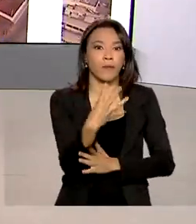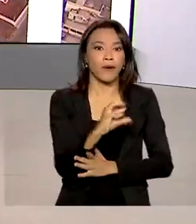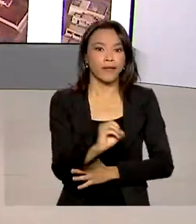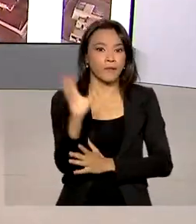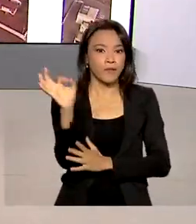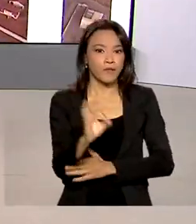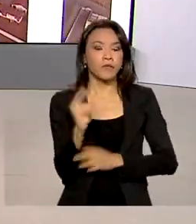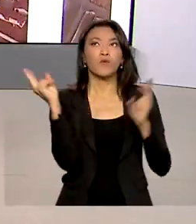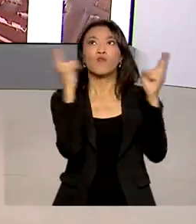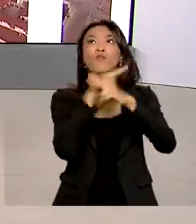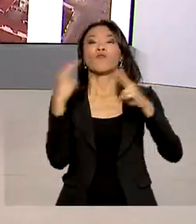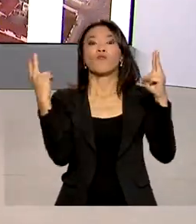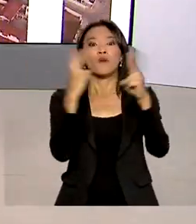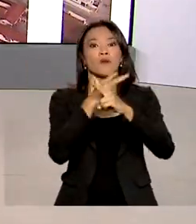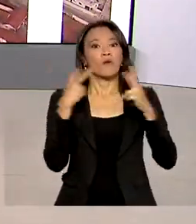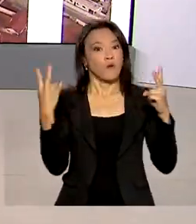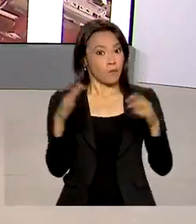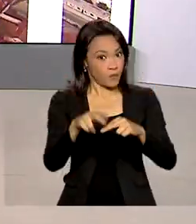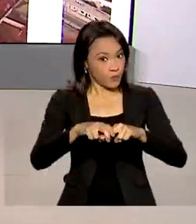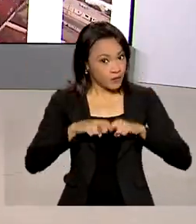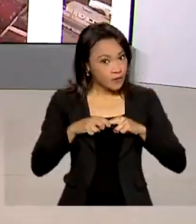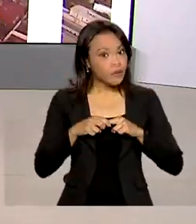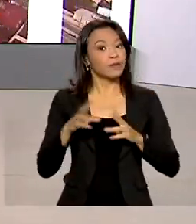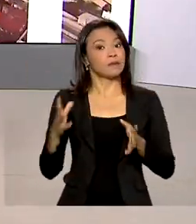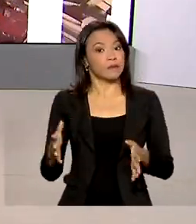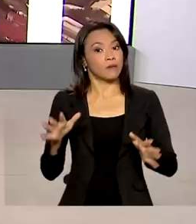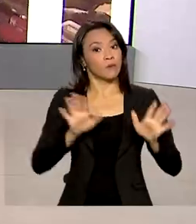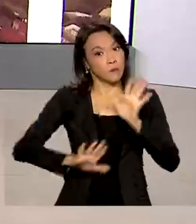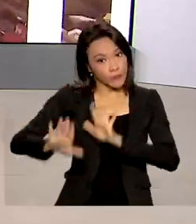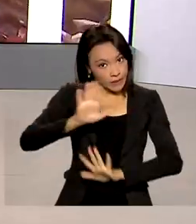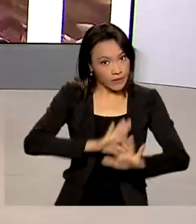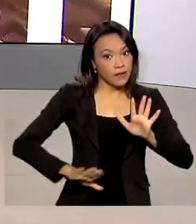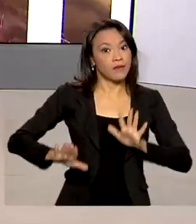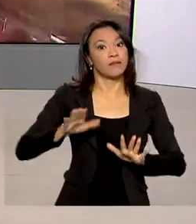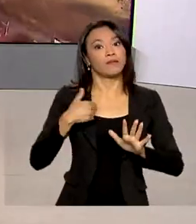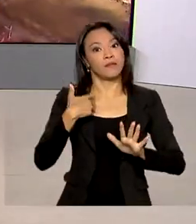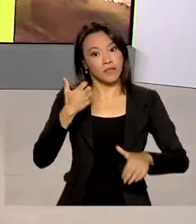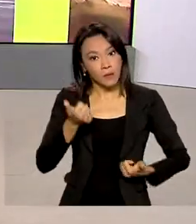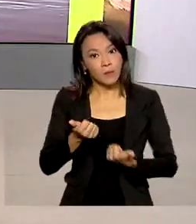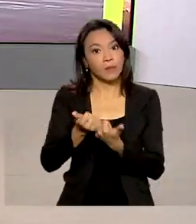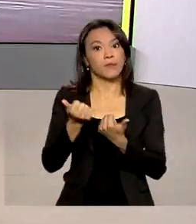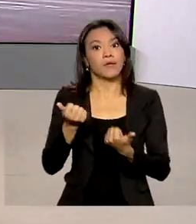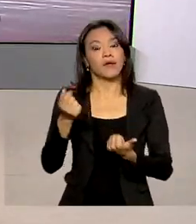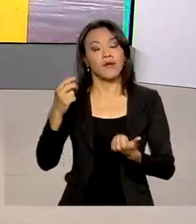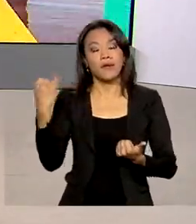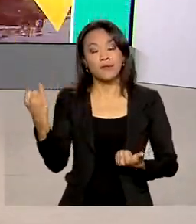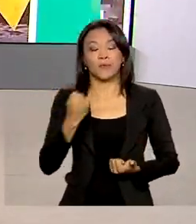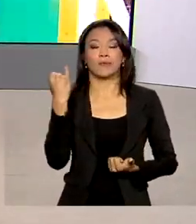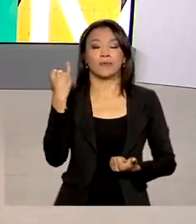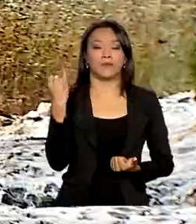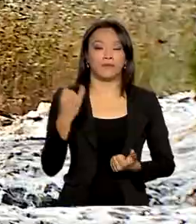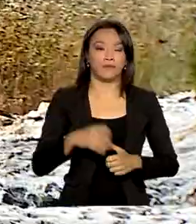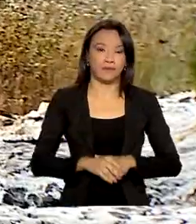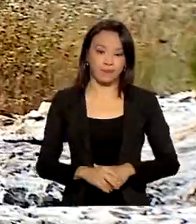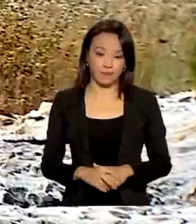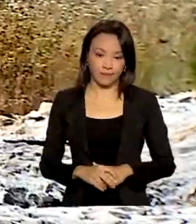Ministério da Saúde. Por isso, medidas de prevenção e de socorro às vítimas são importantes.